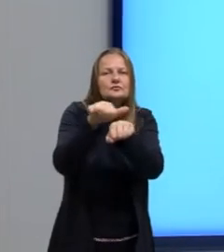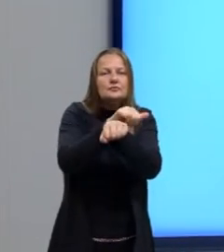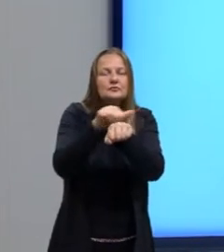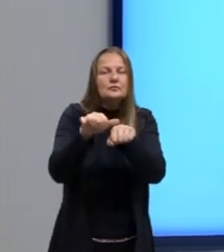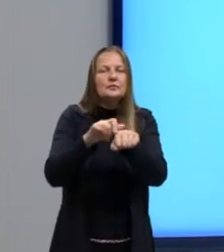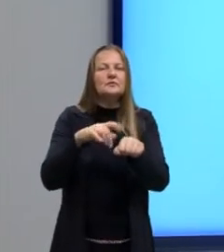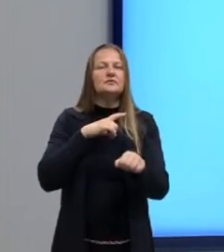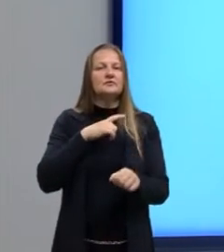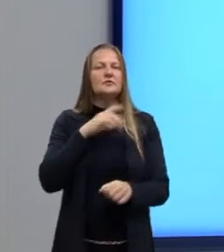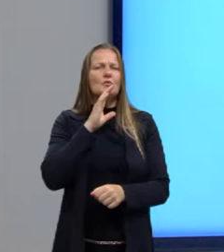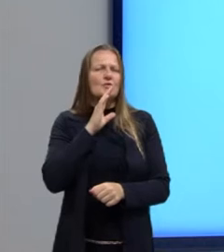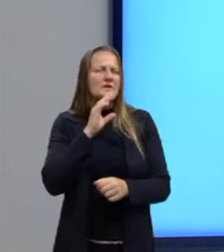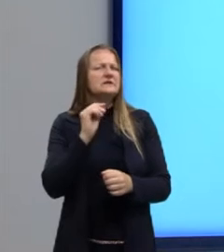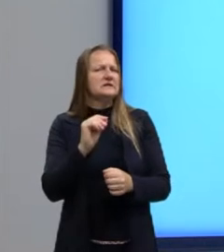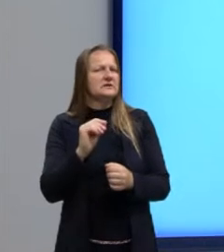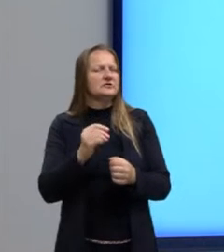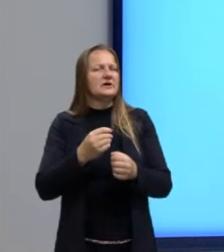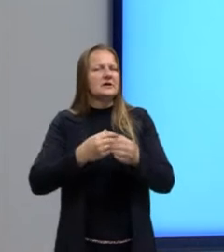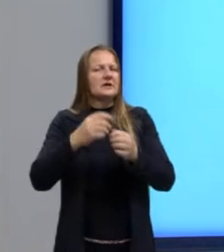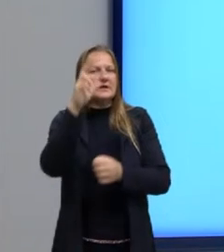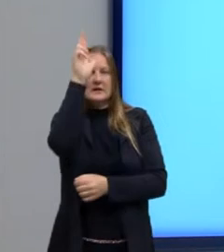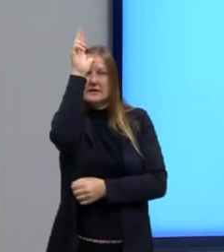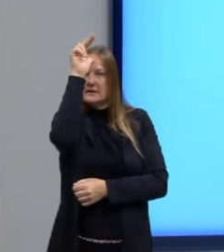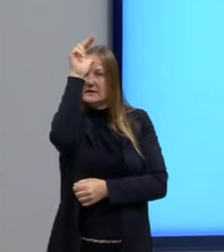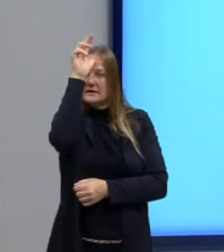já tínhamos visto lá no Dadaísmo,